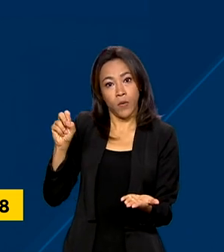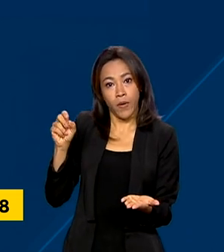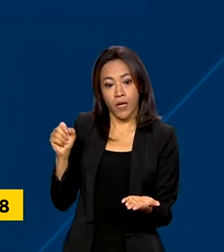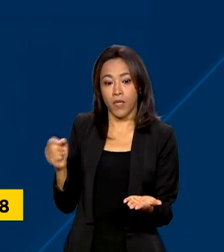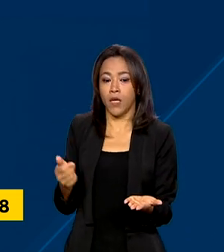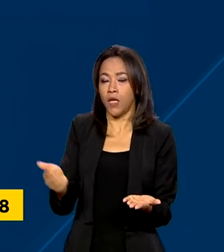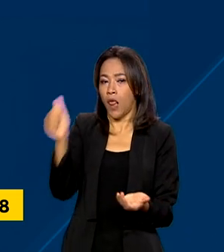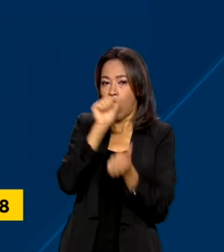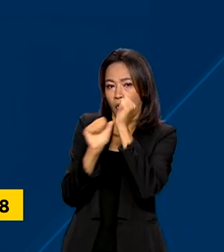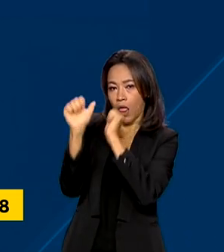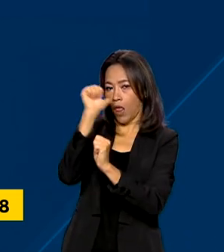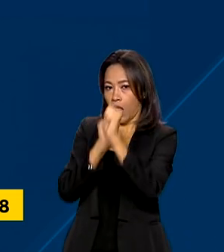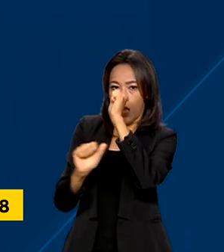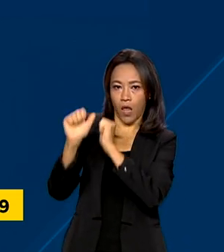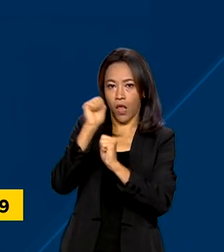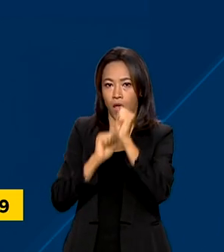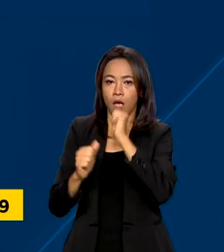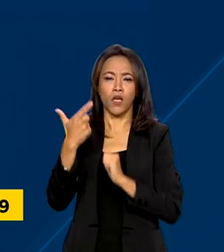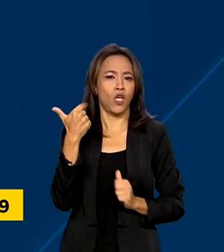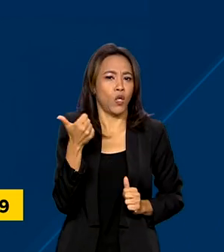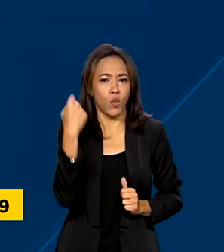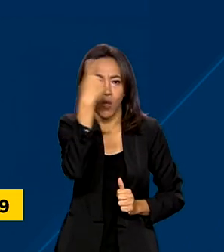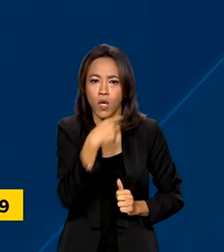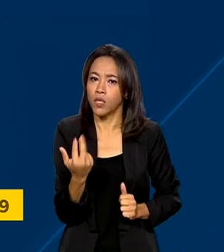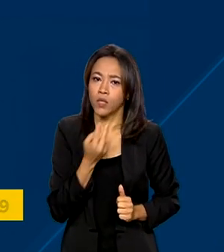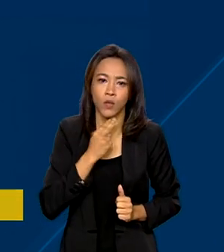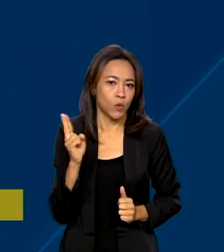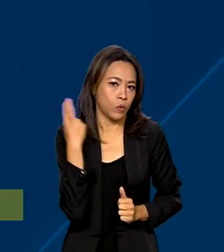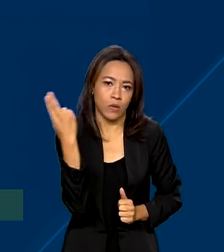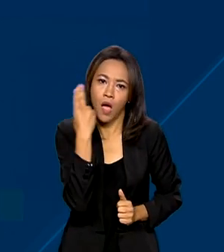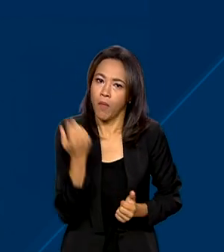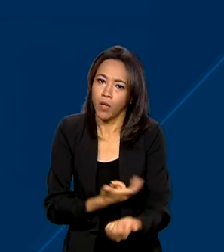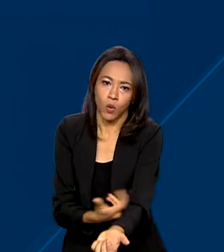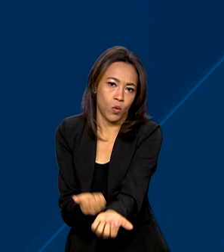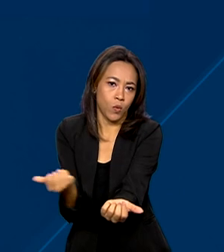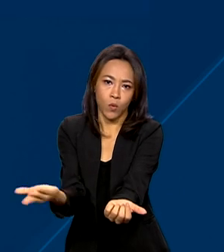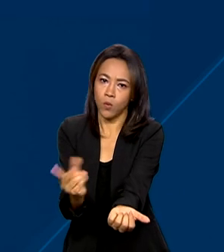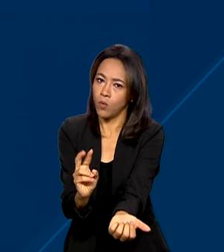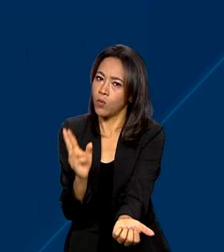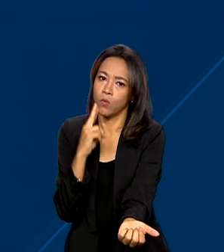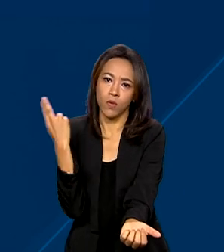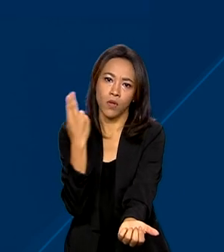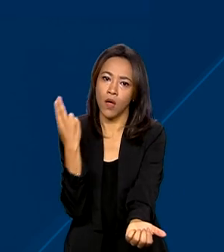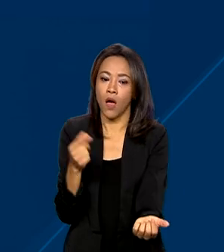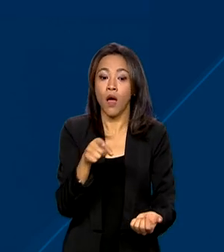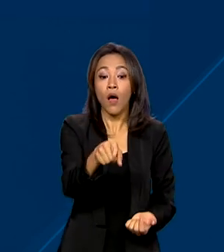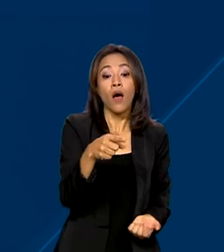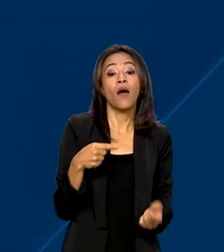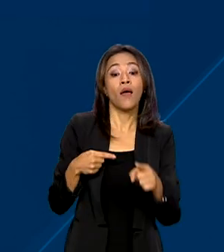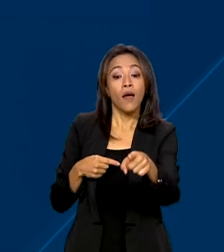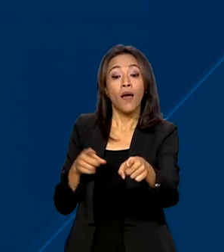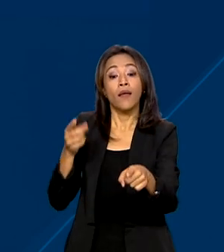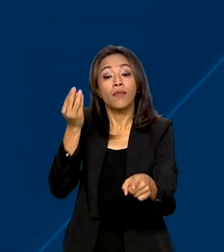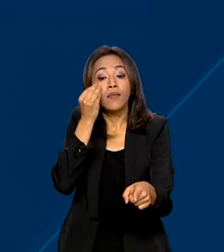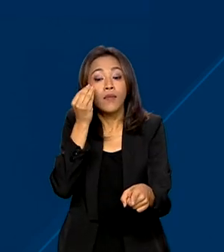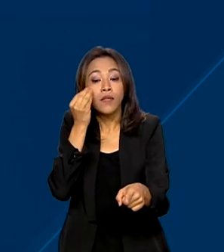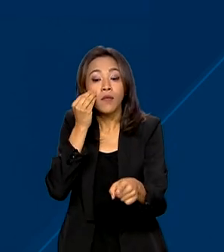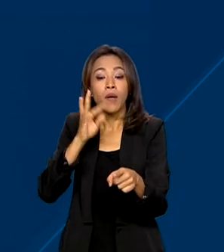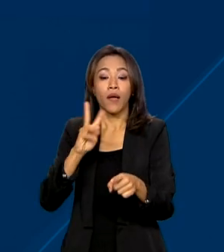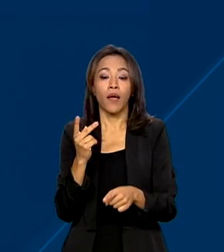ingerido bebida alcoólica nas últimas 12 horas. O sangue doado é testado para doenças como HIV,